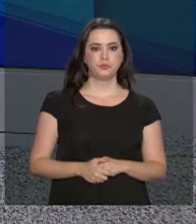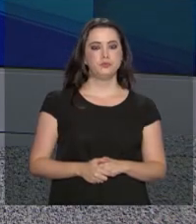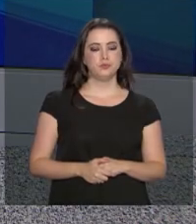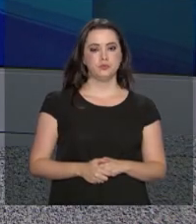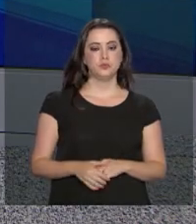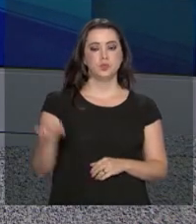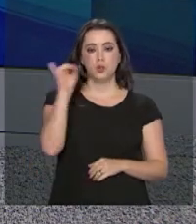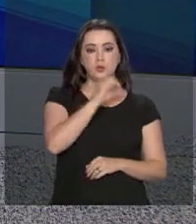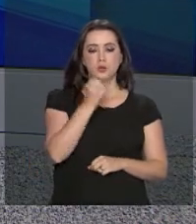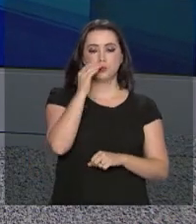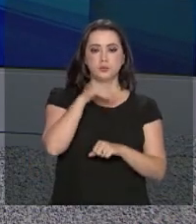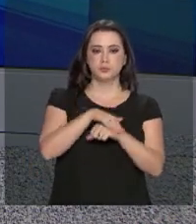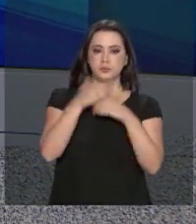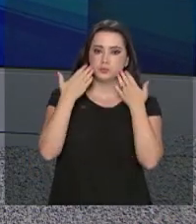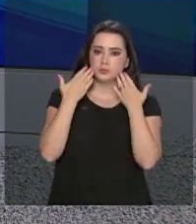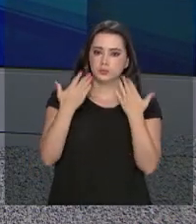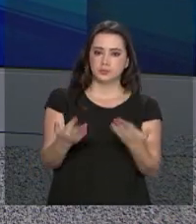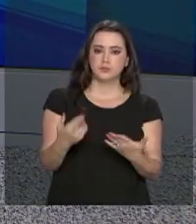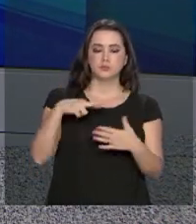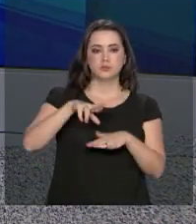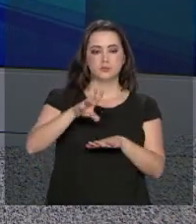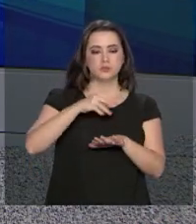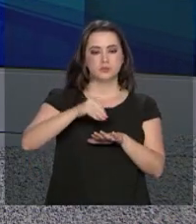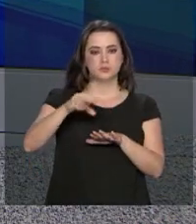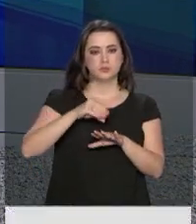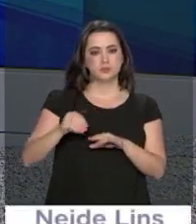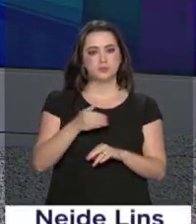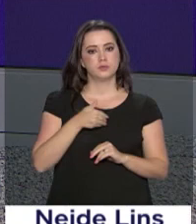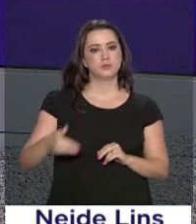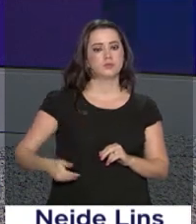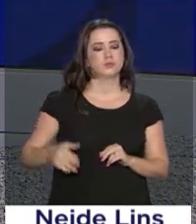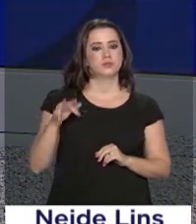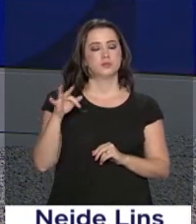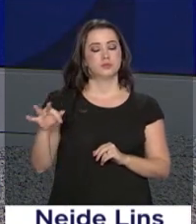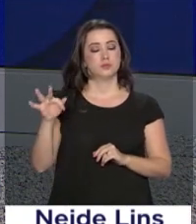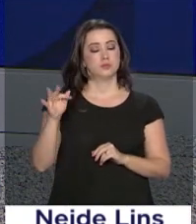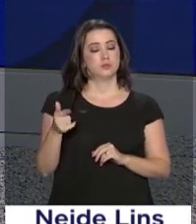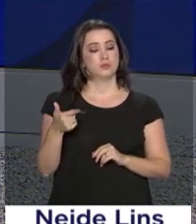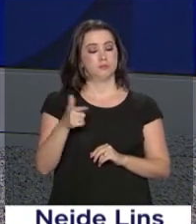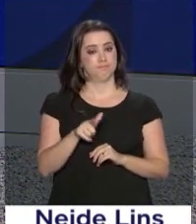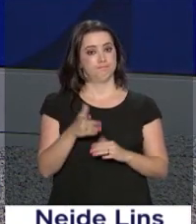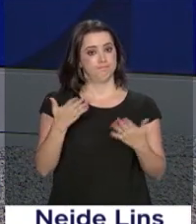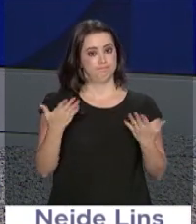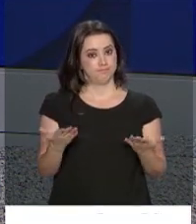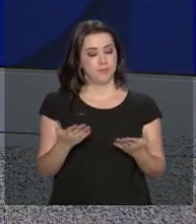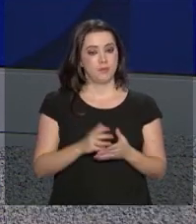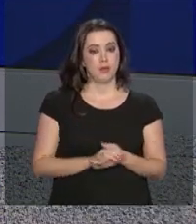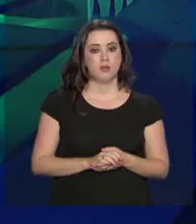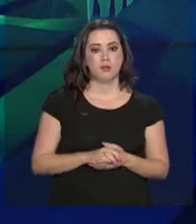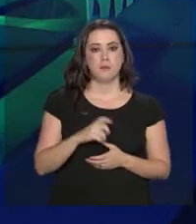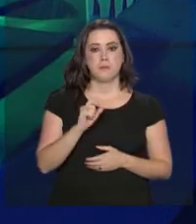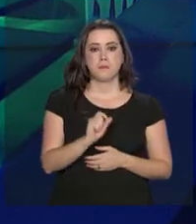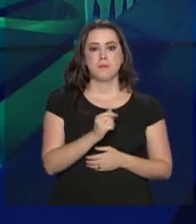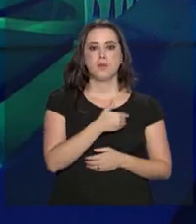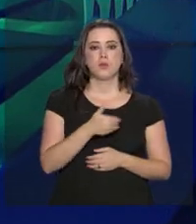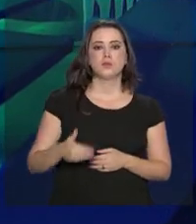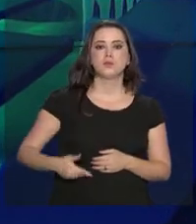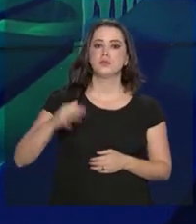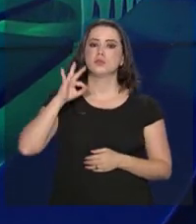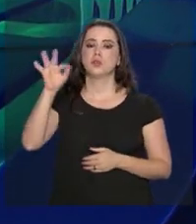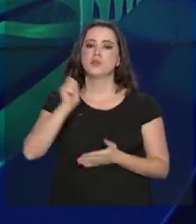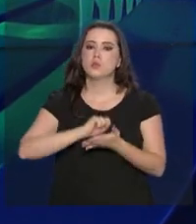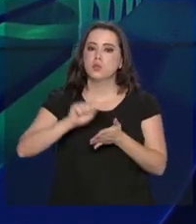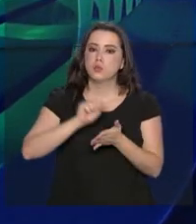Olá, boa noite. Estamos de volta com as notícias do Governo Federal em mais uma edição do Repórter NBR. O